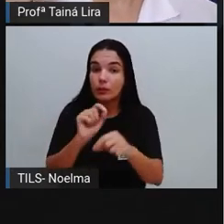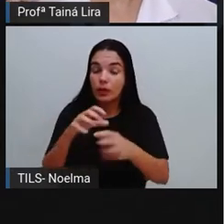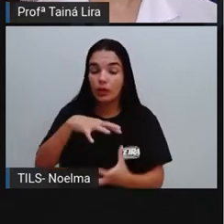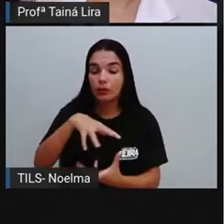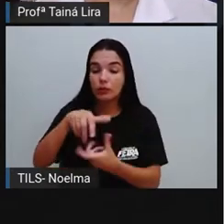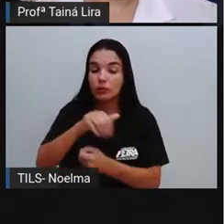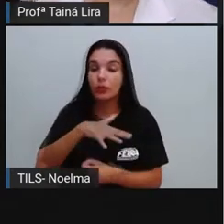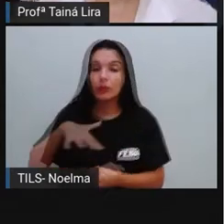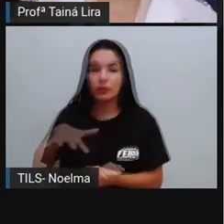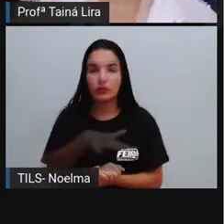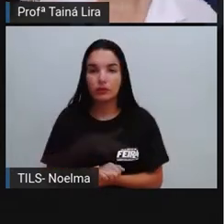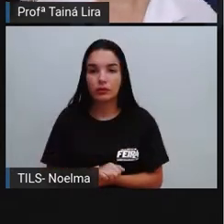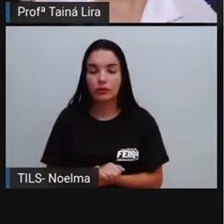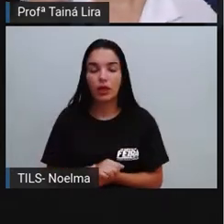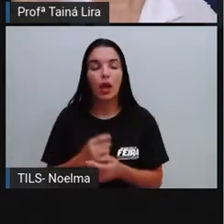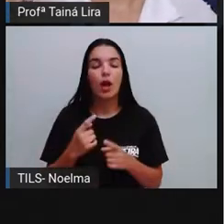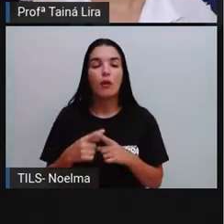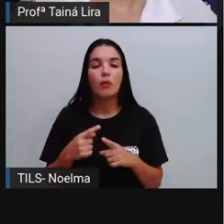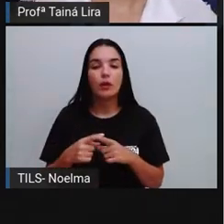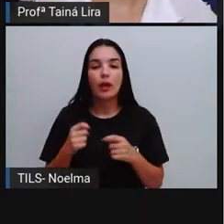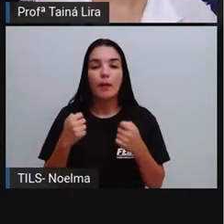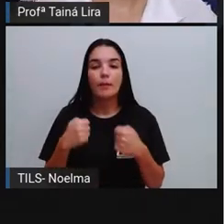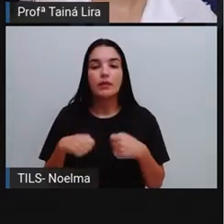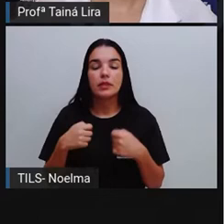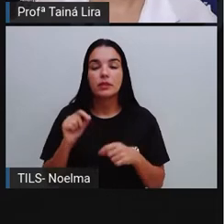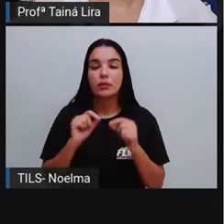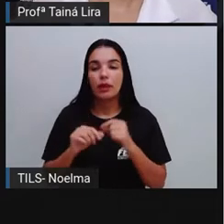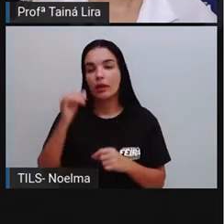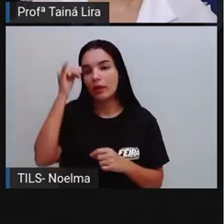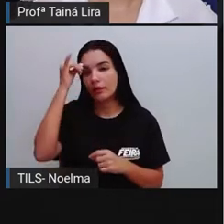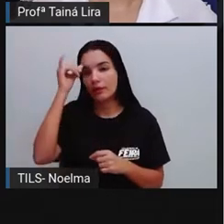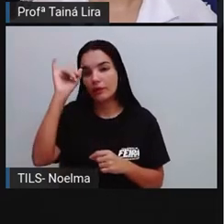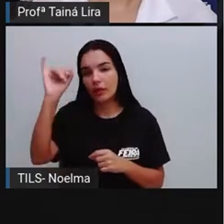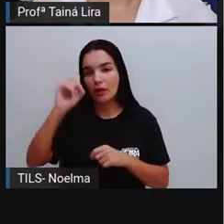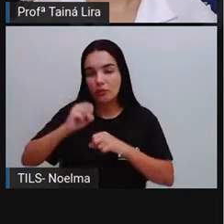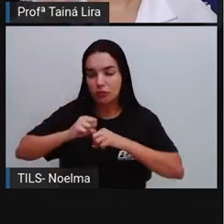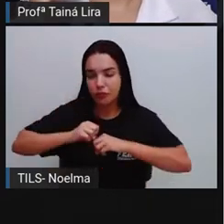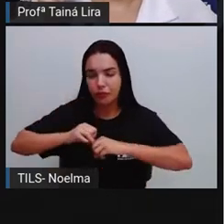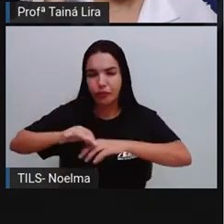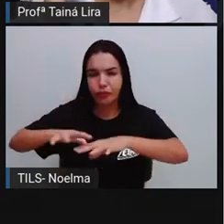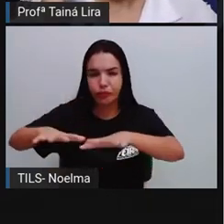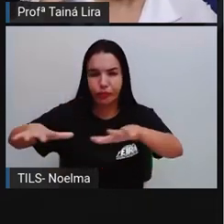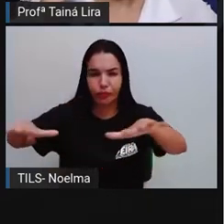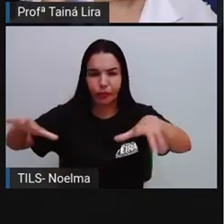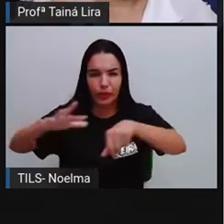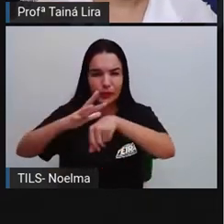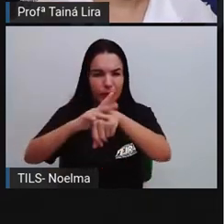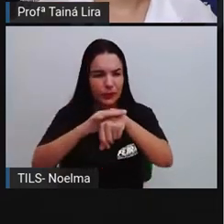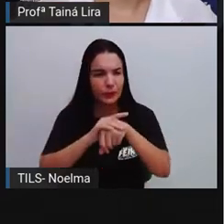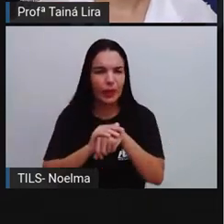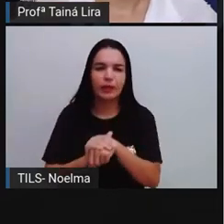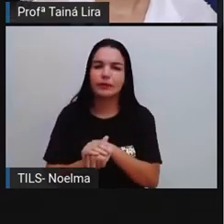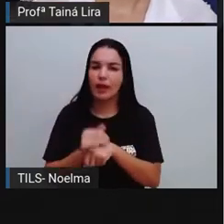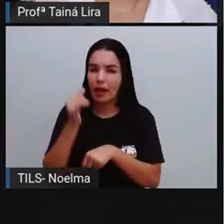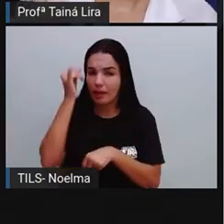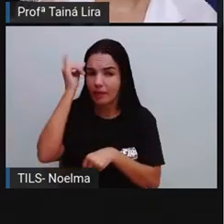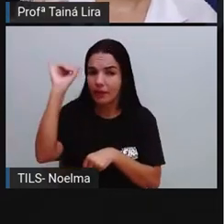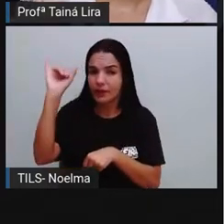meio ambiente. Ela vai evitar a disseminação de doenças, tá? Porque, Pro,